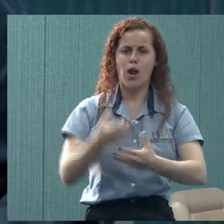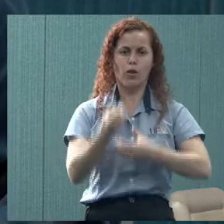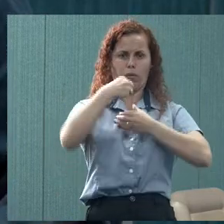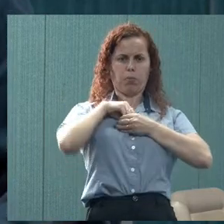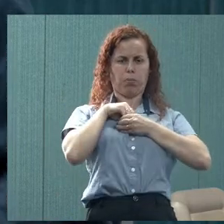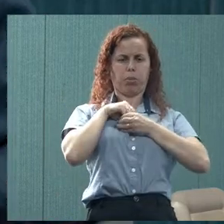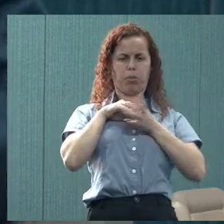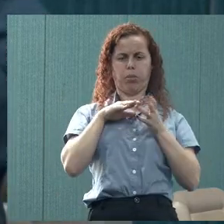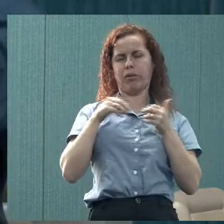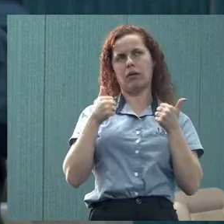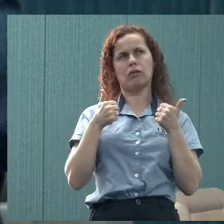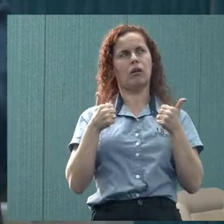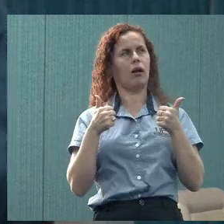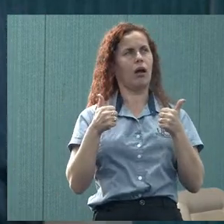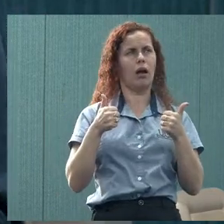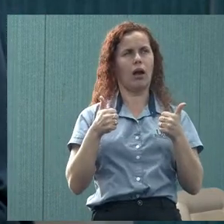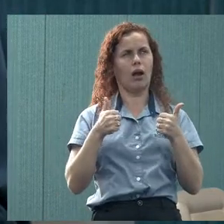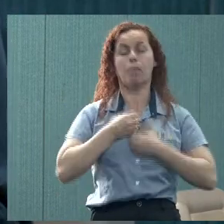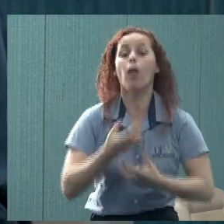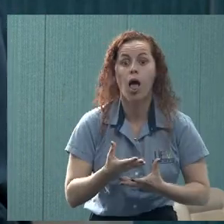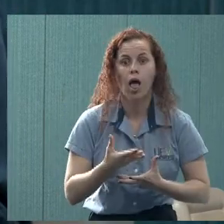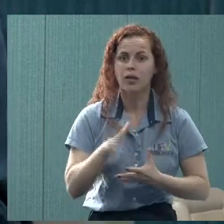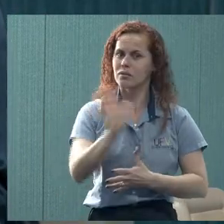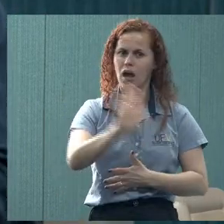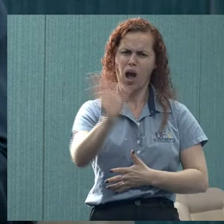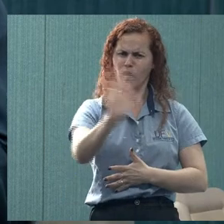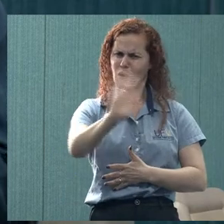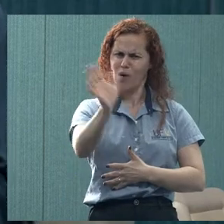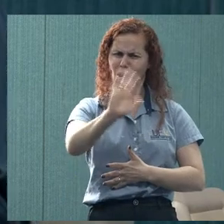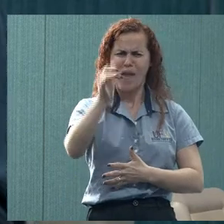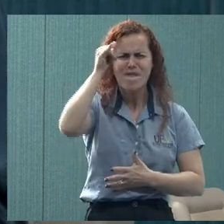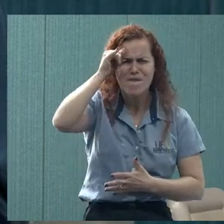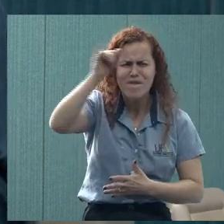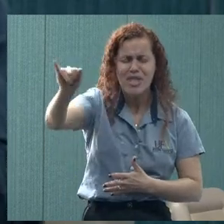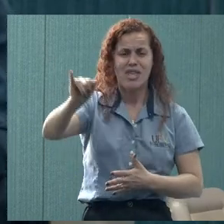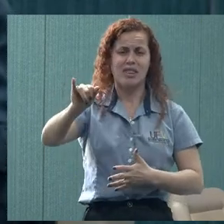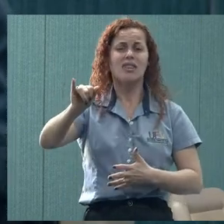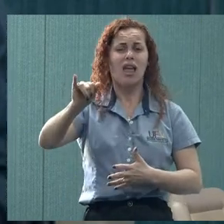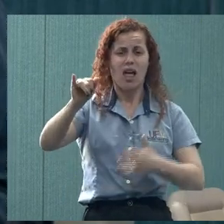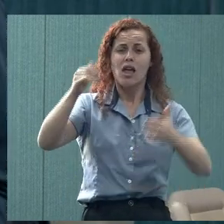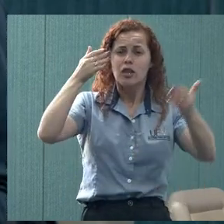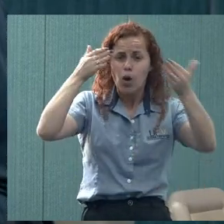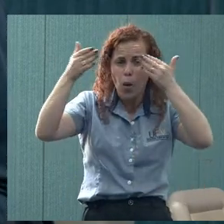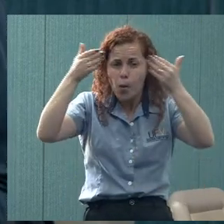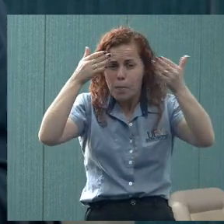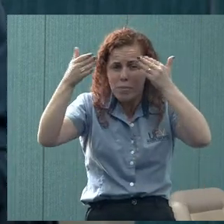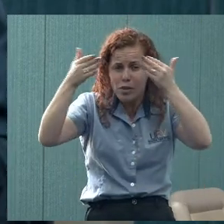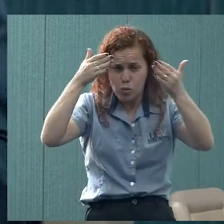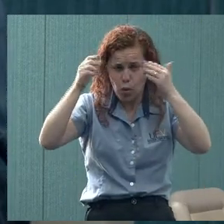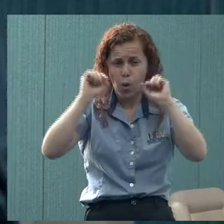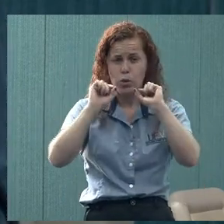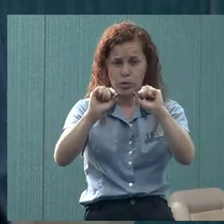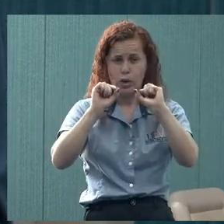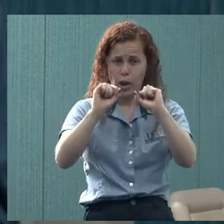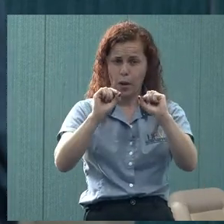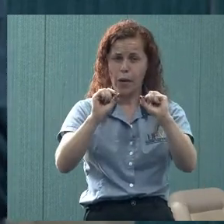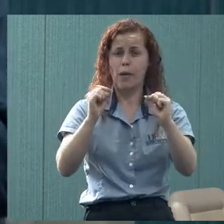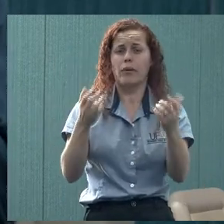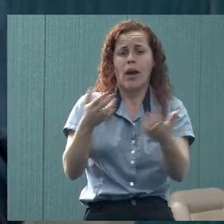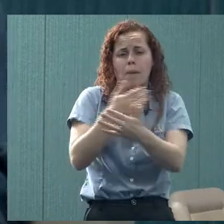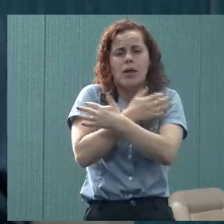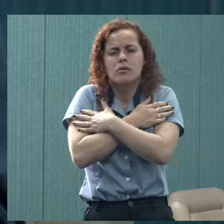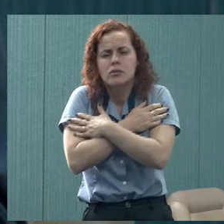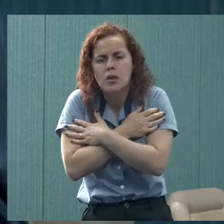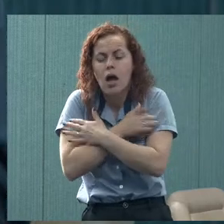que está tudo bem e isso explodir em algum outro momento, então eu acho que crise psicológica o que a pode fazer é isso, é abraçar a